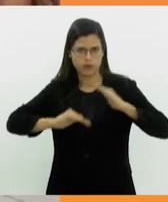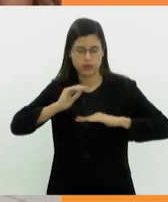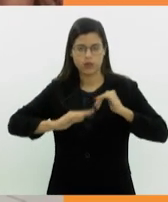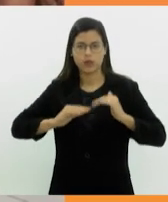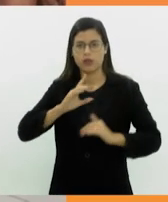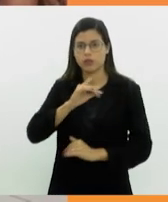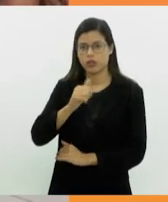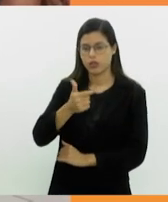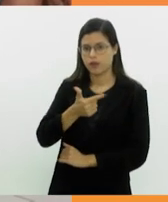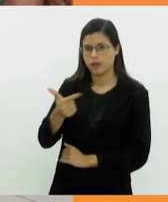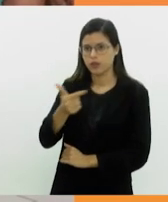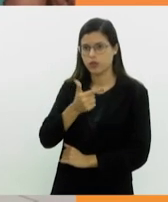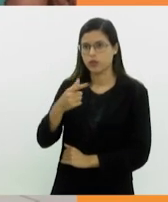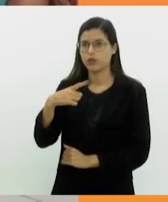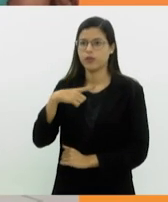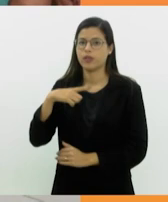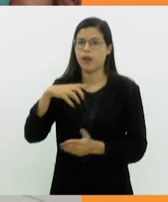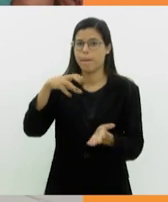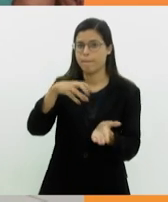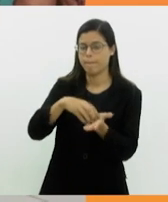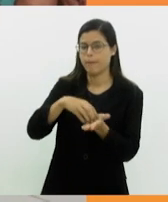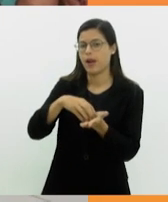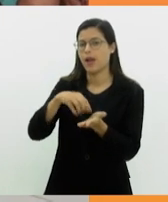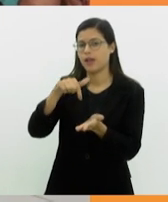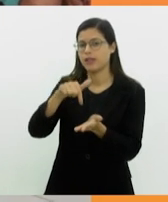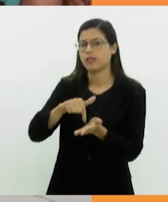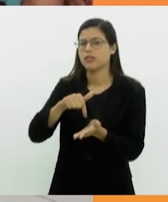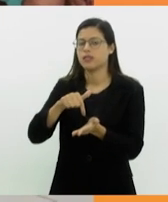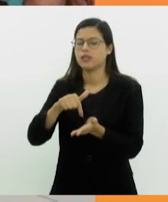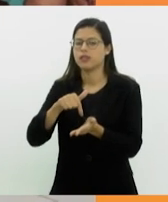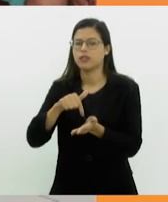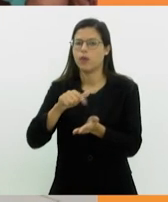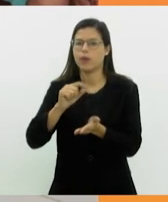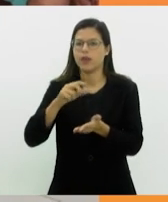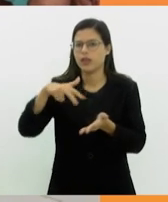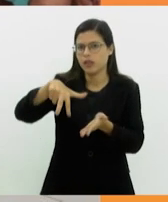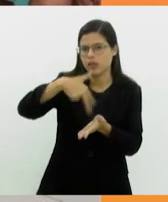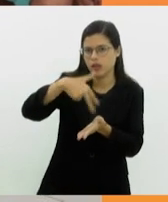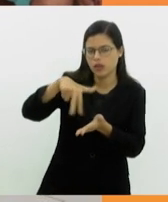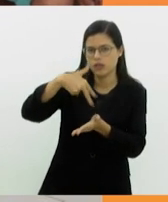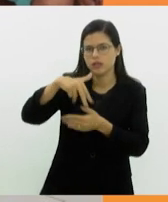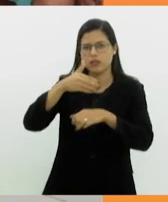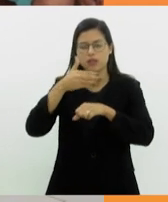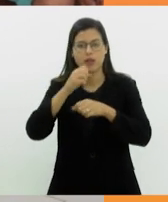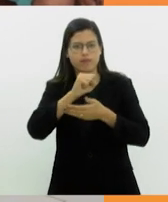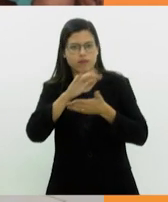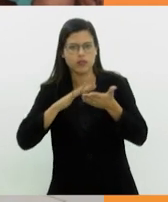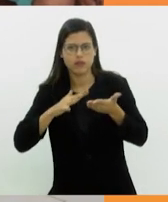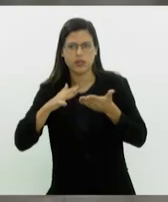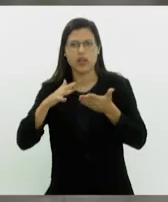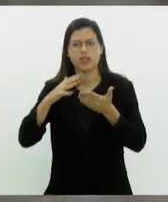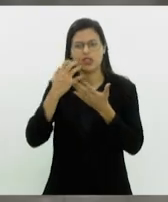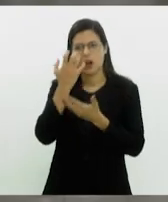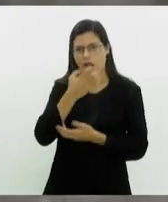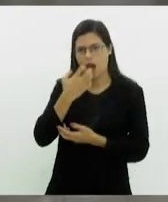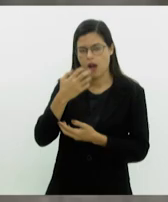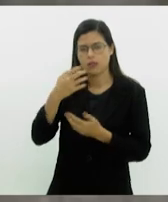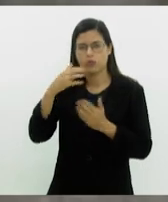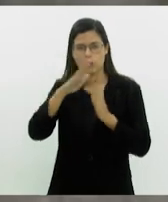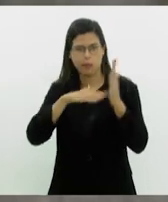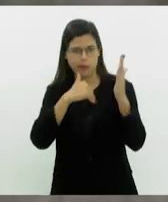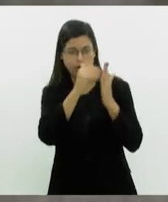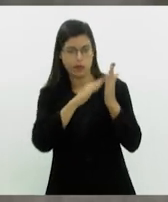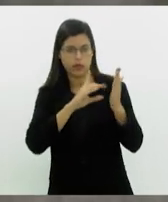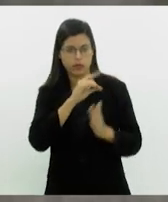haverá a Ocupação Cultural da Praça Washington Luís, com atividades de dança circular, contos, cantos e pintura. Já no dia 29,